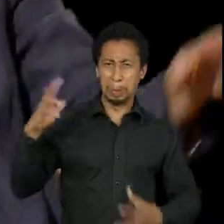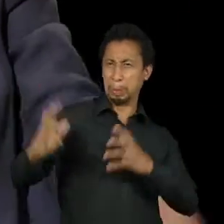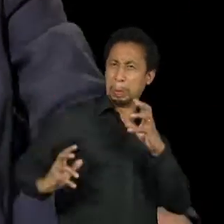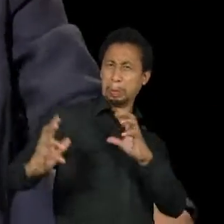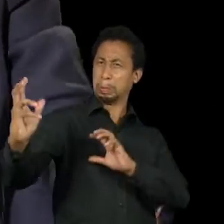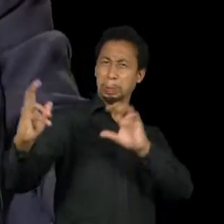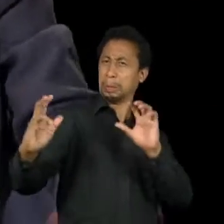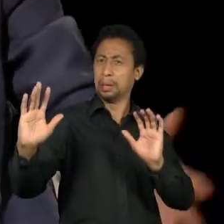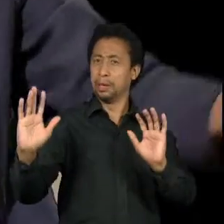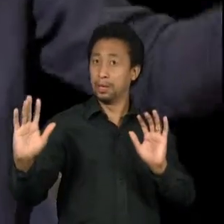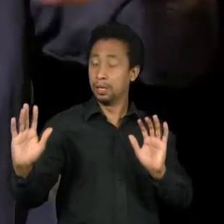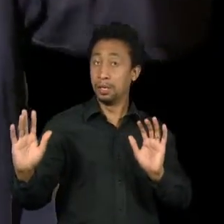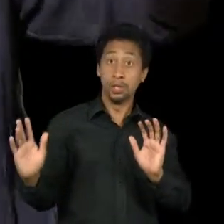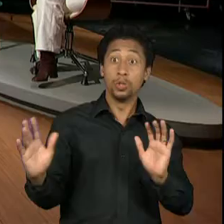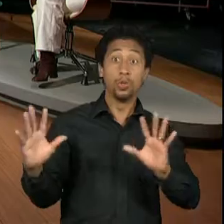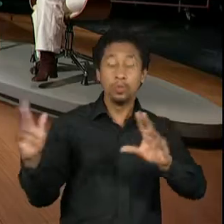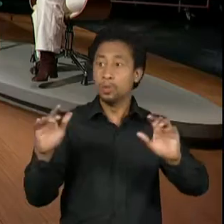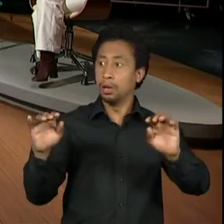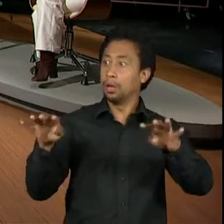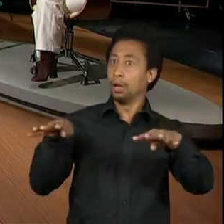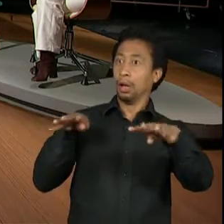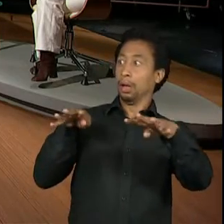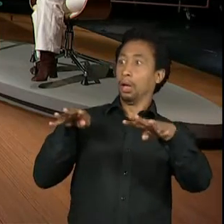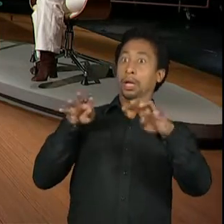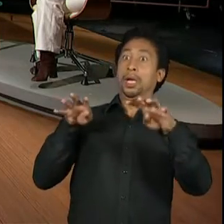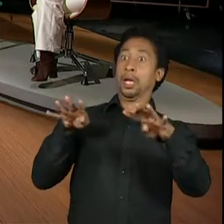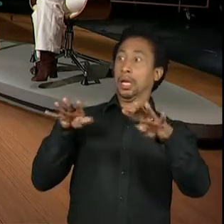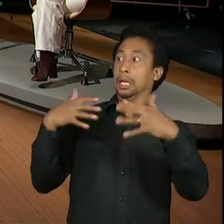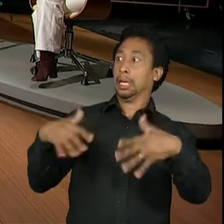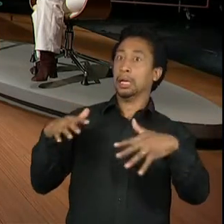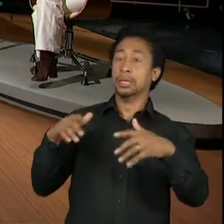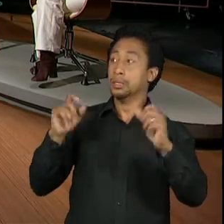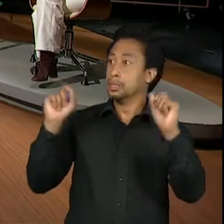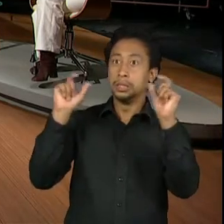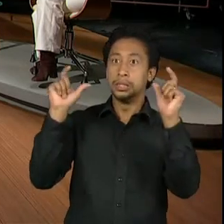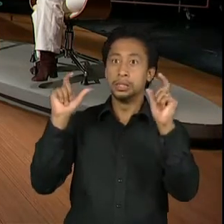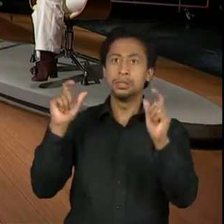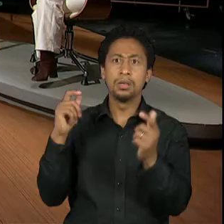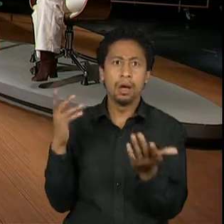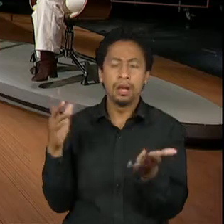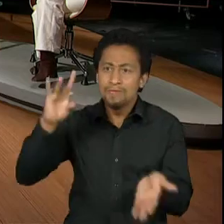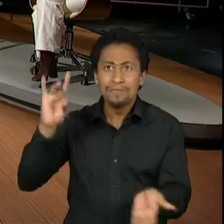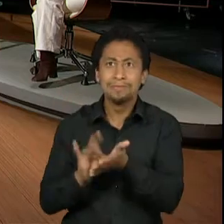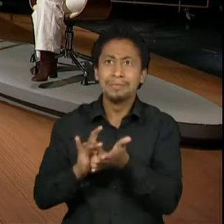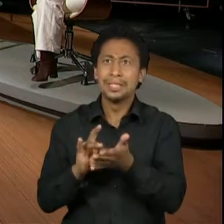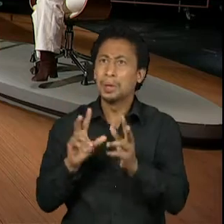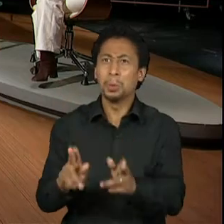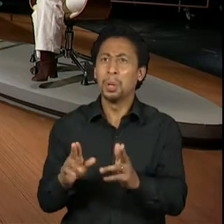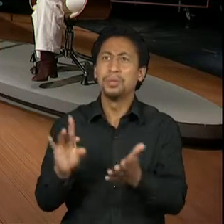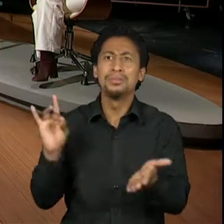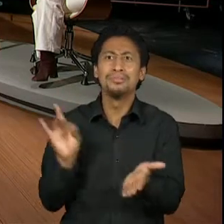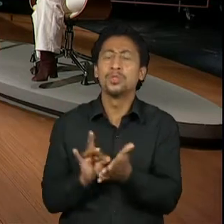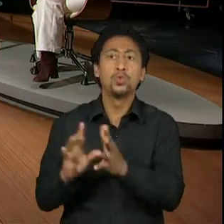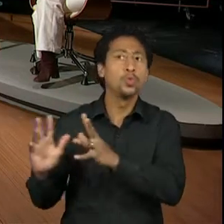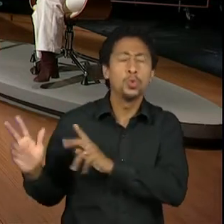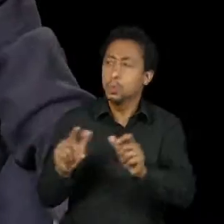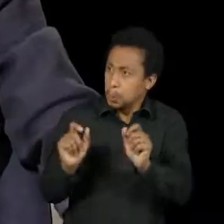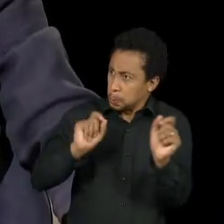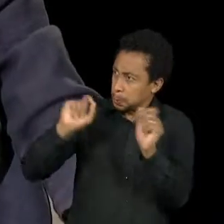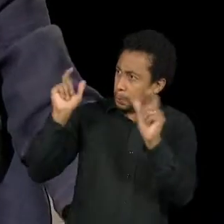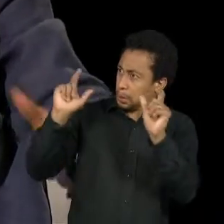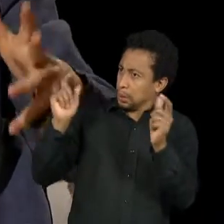Sabe? E todo mundo um pouco achava que aquilo era de verdade. Ele fazia todos os atores crer em que ele era de verdade.